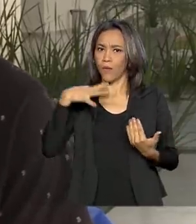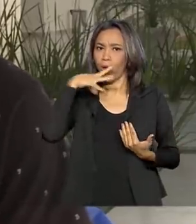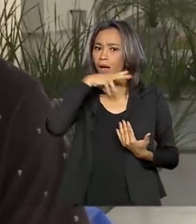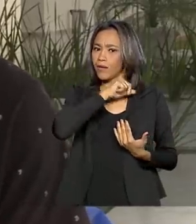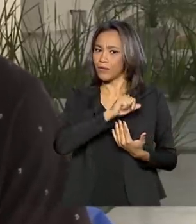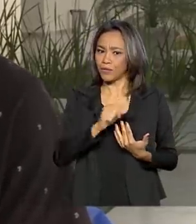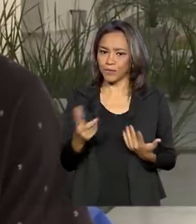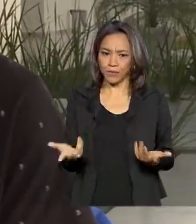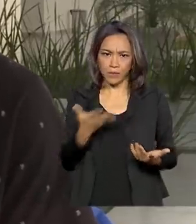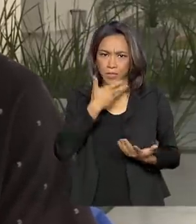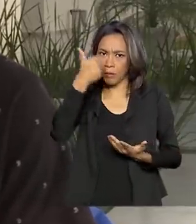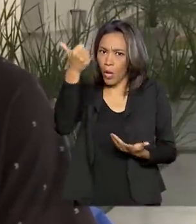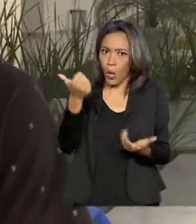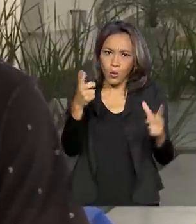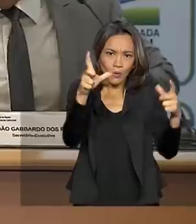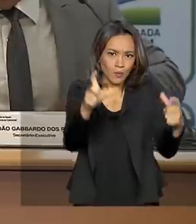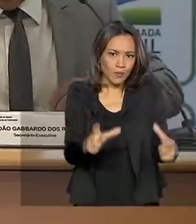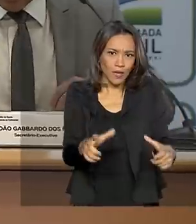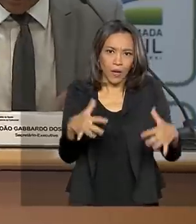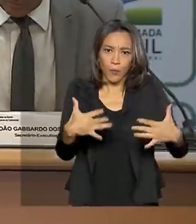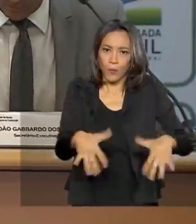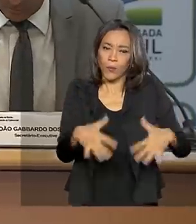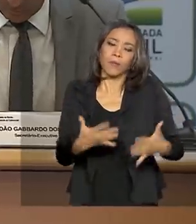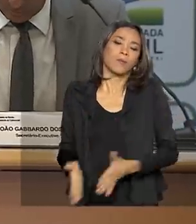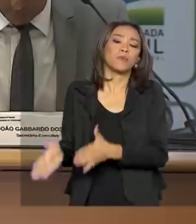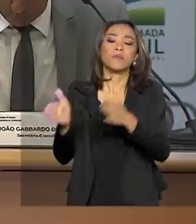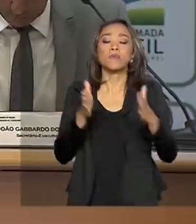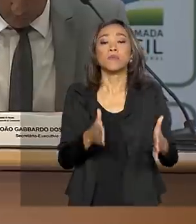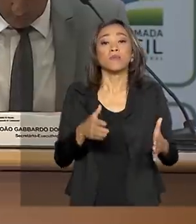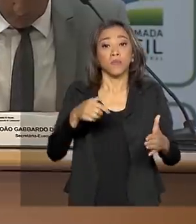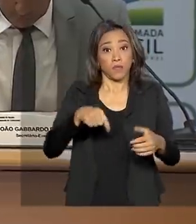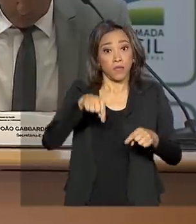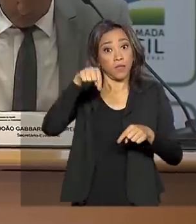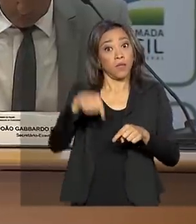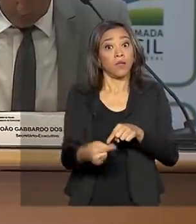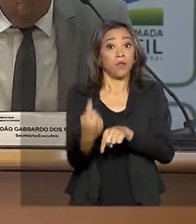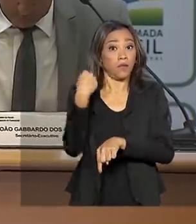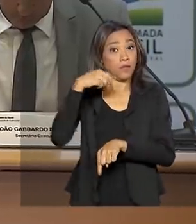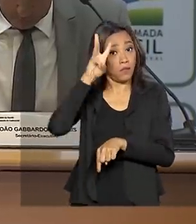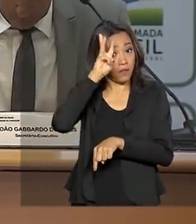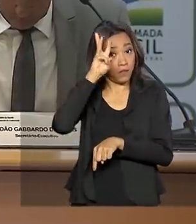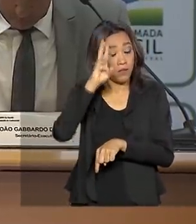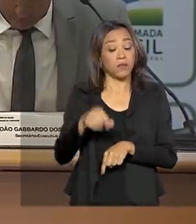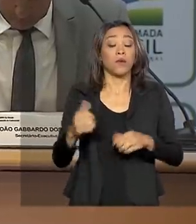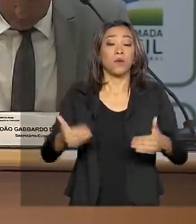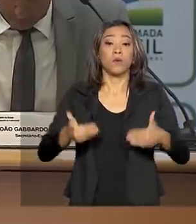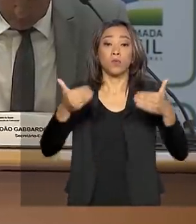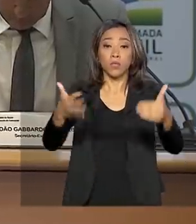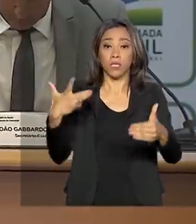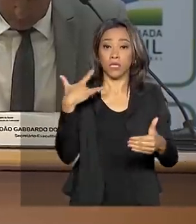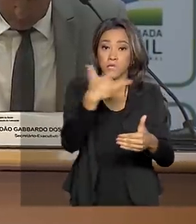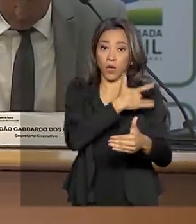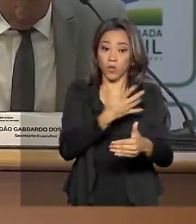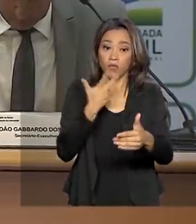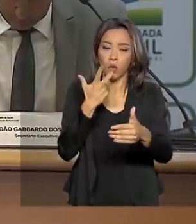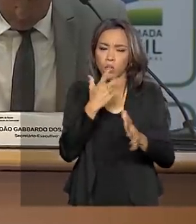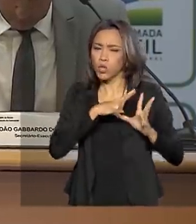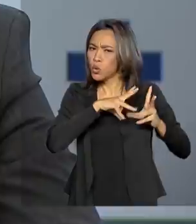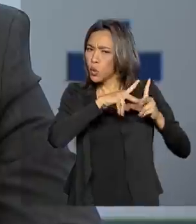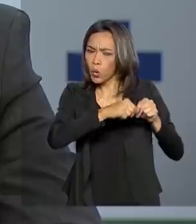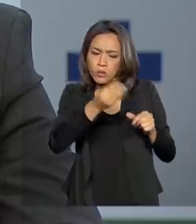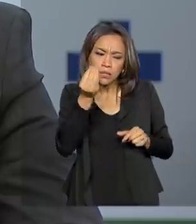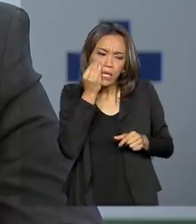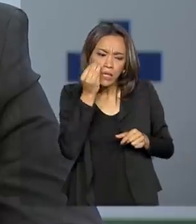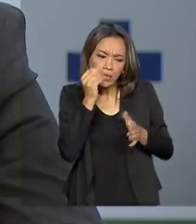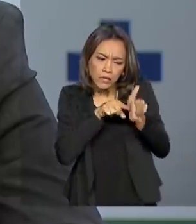em um das melhores, ou se não a melhor. E nesta terça-feira, o Ministério da Saúde confirmou que todos os testes laboratoriais